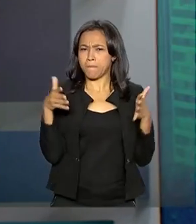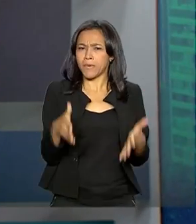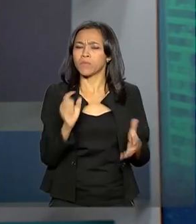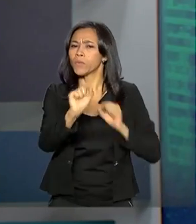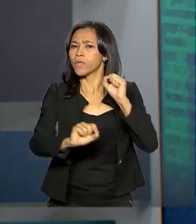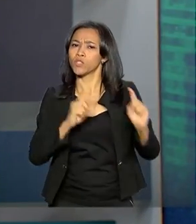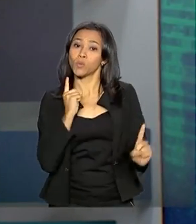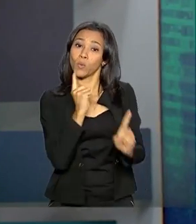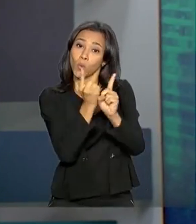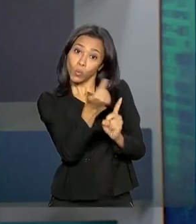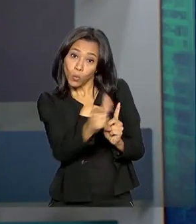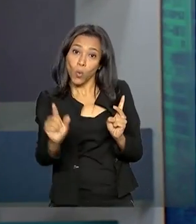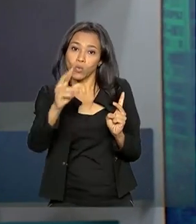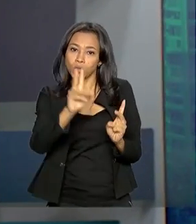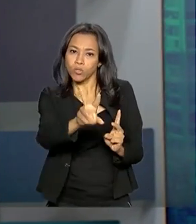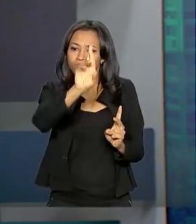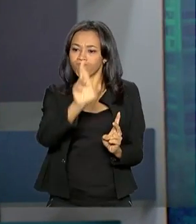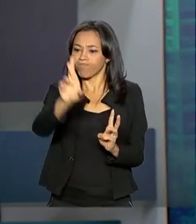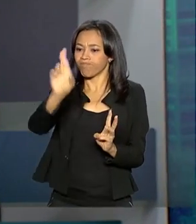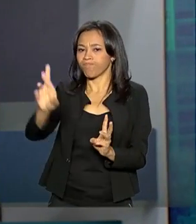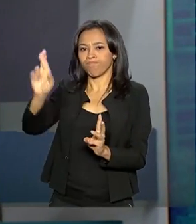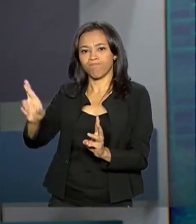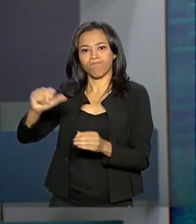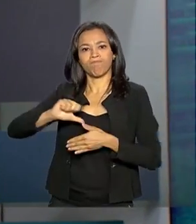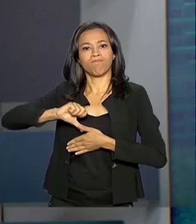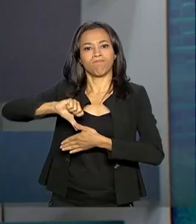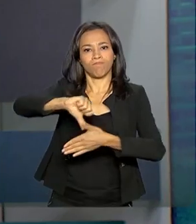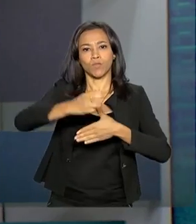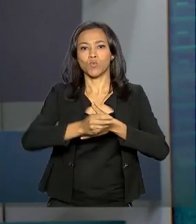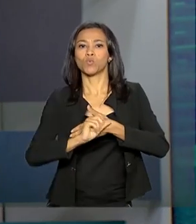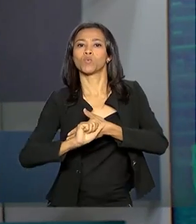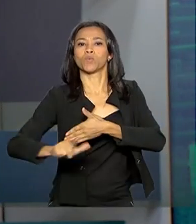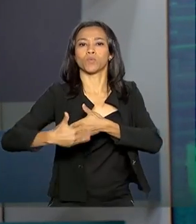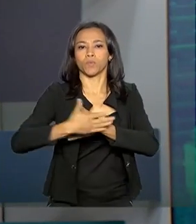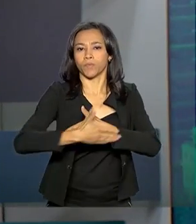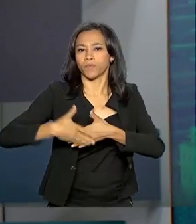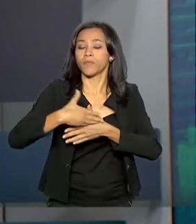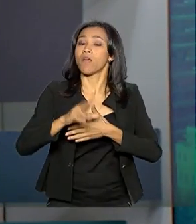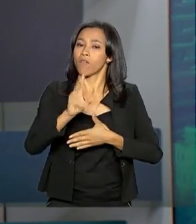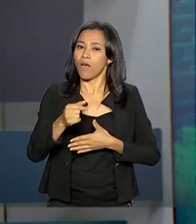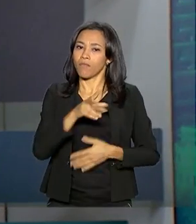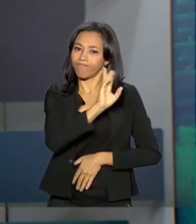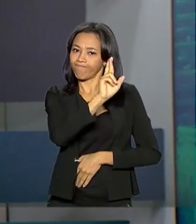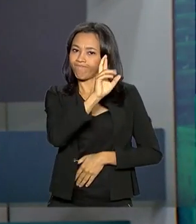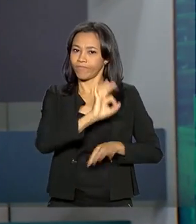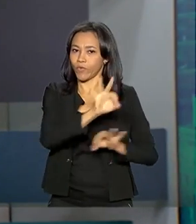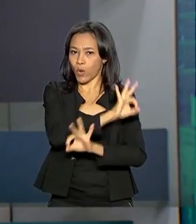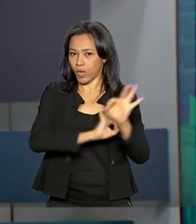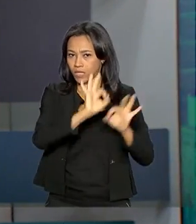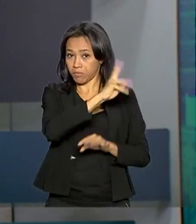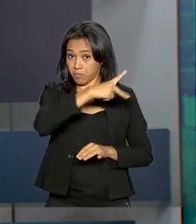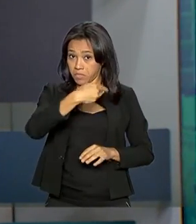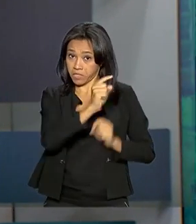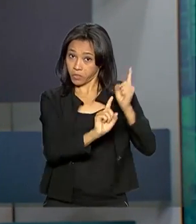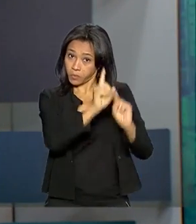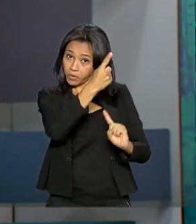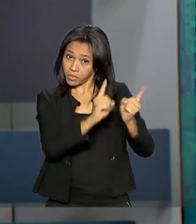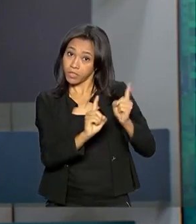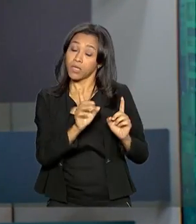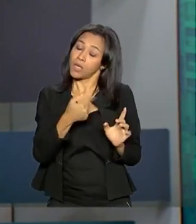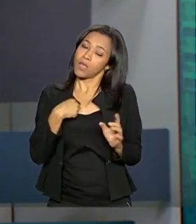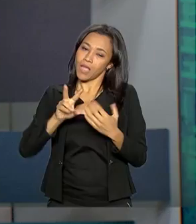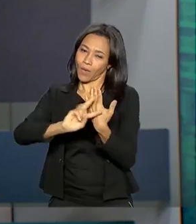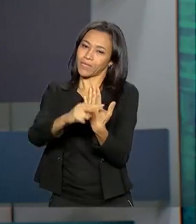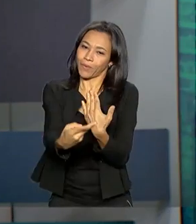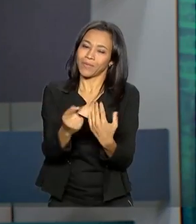cúpula com outros chefes de Estado sul-americanos. A reunião foi organizada pelo presidente chileno Sebastián Pinheira. Como resultado